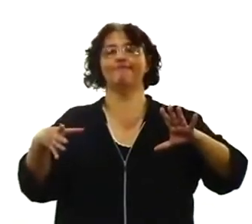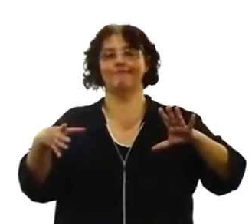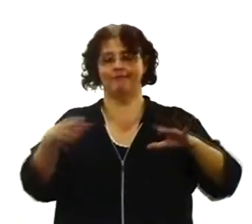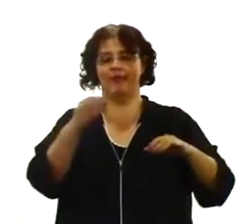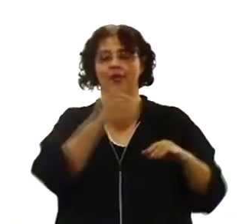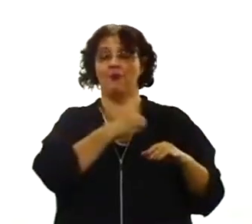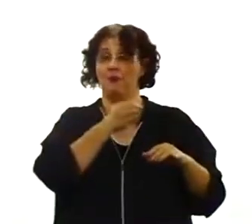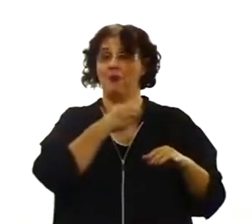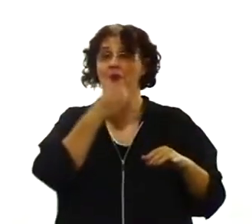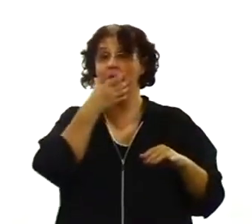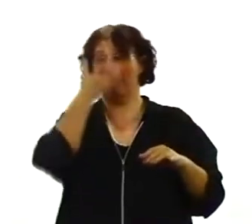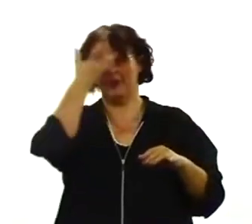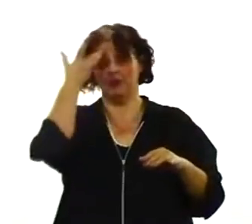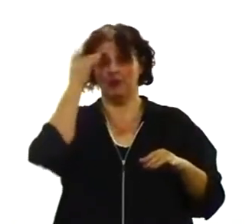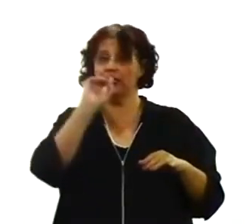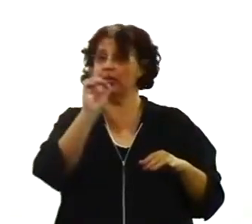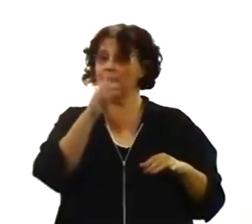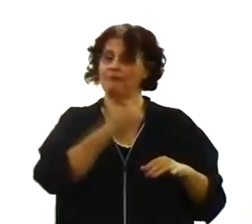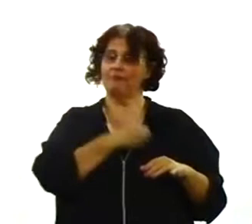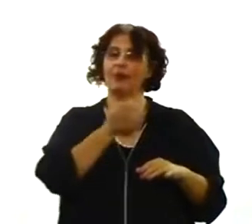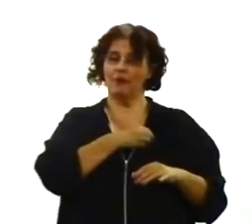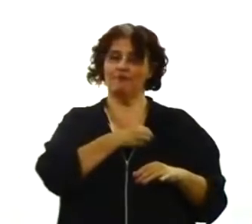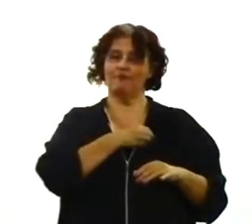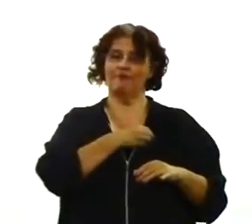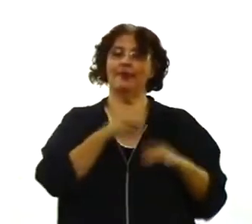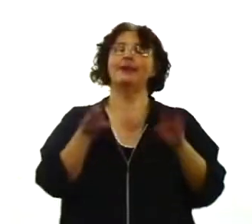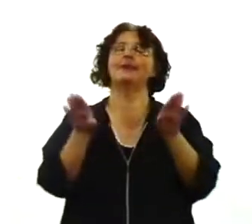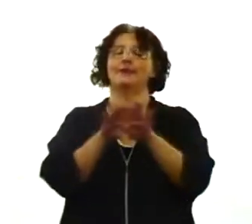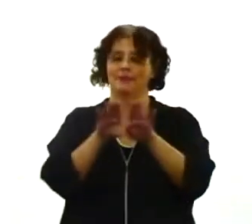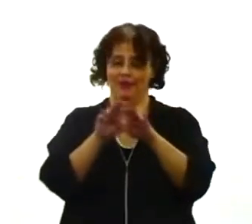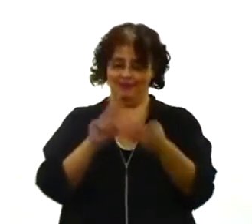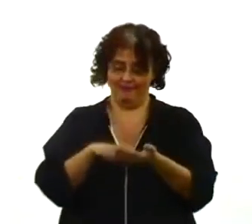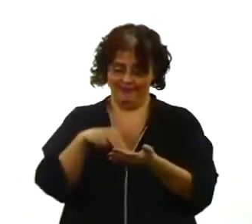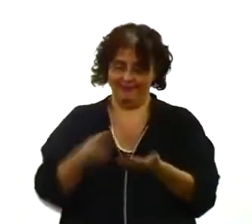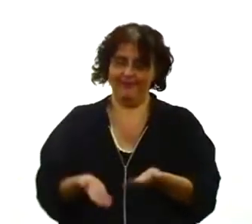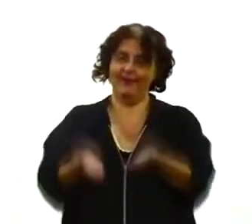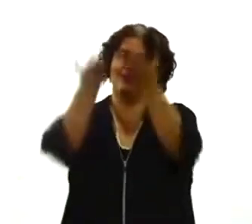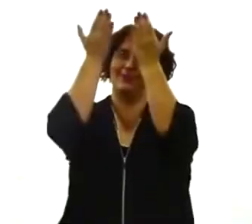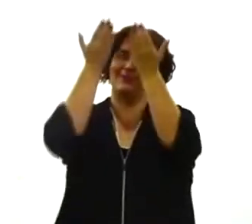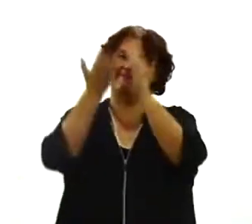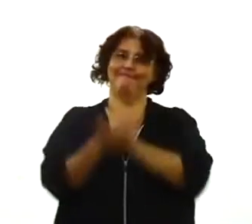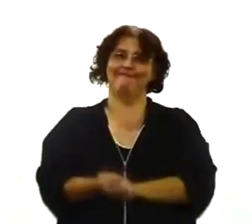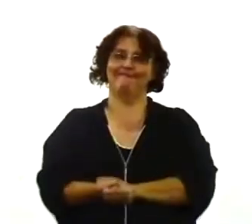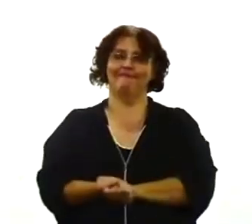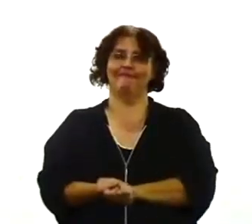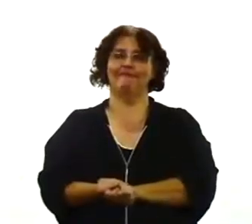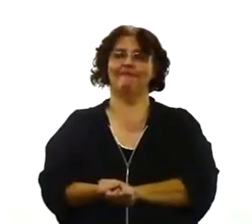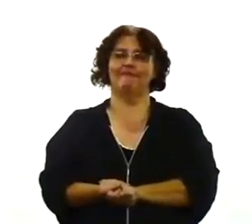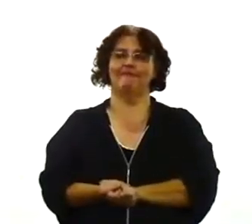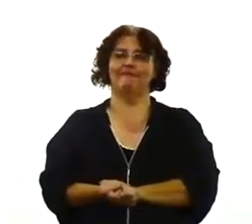ressuscitou. Não havia ainda alguém que não tivesse pecado e que houvesse